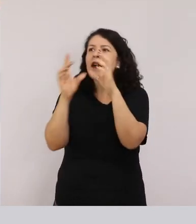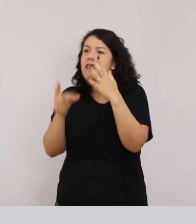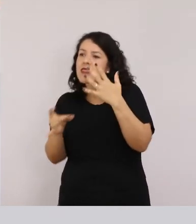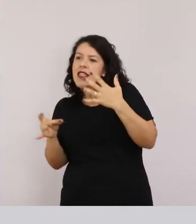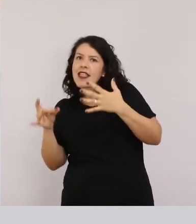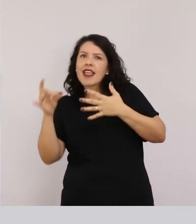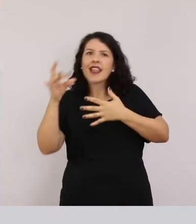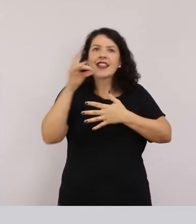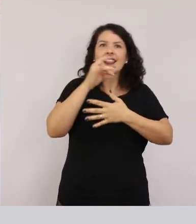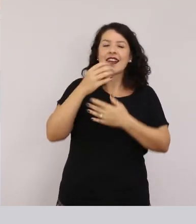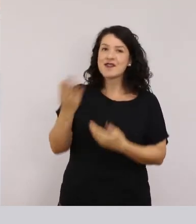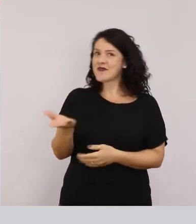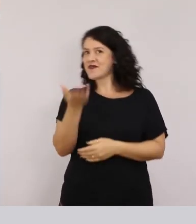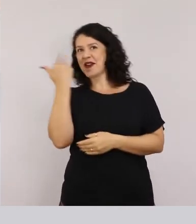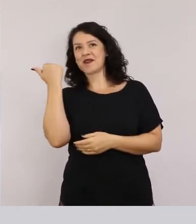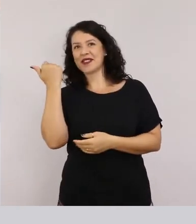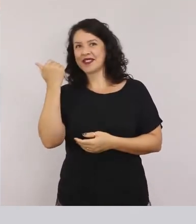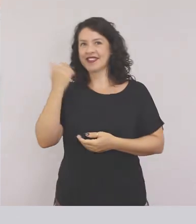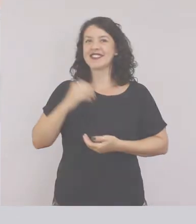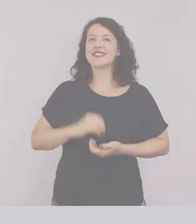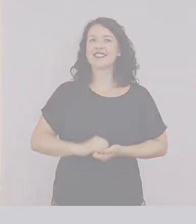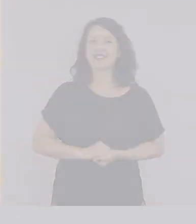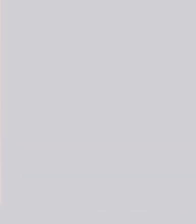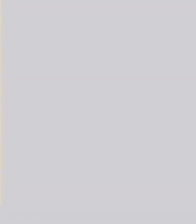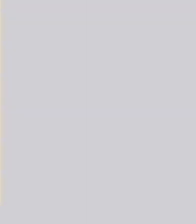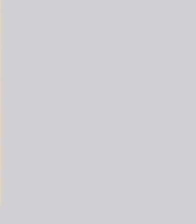detalhes de onde moramos?